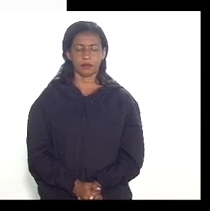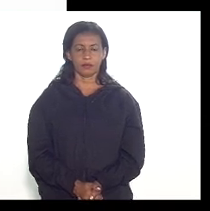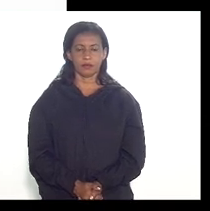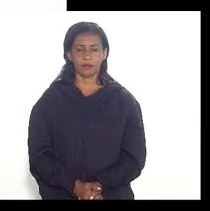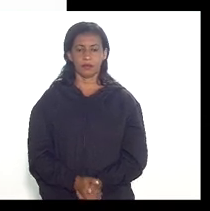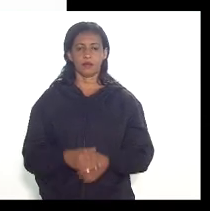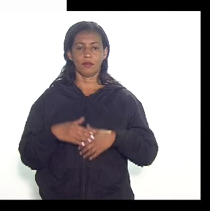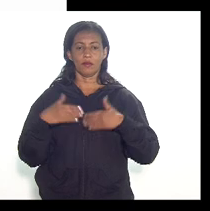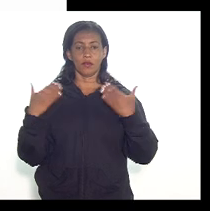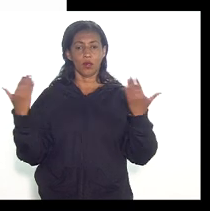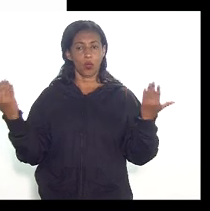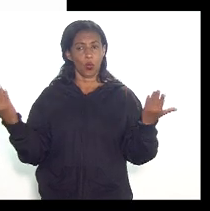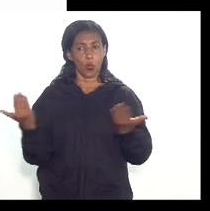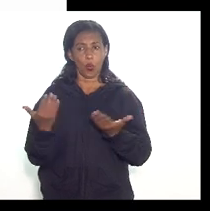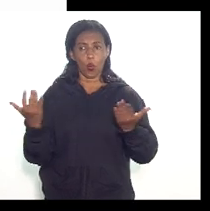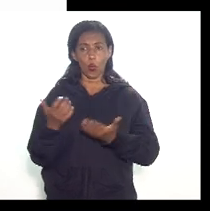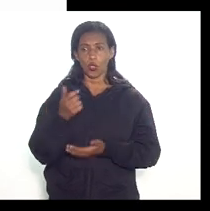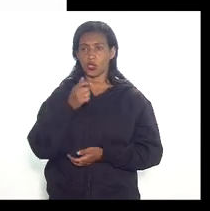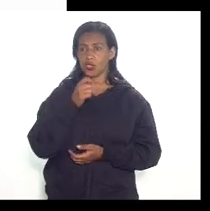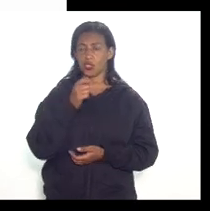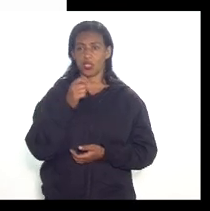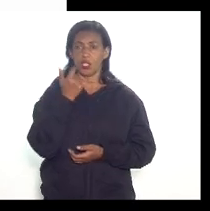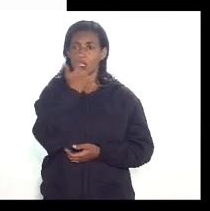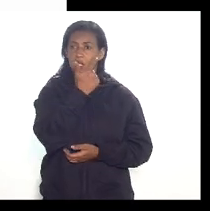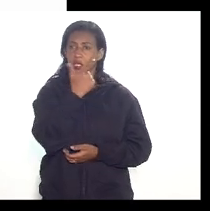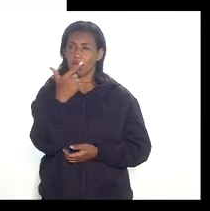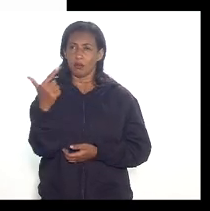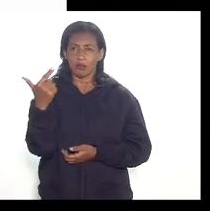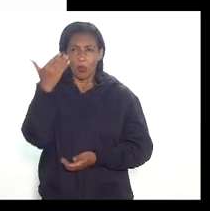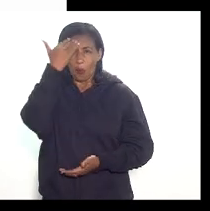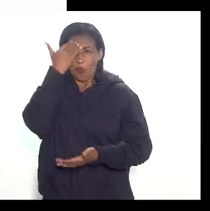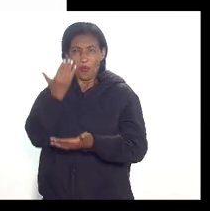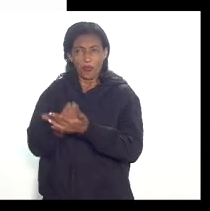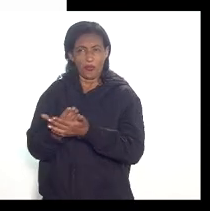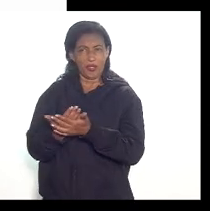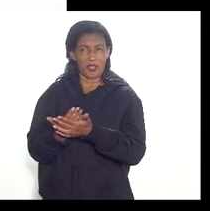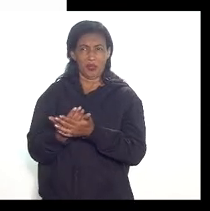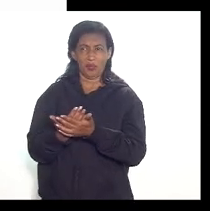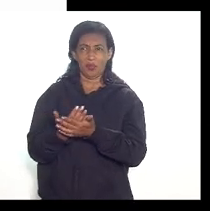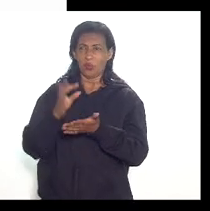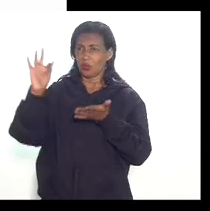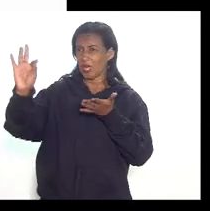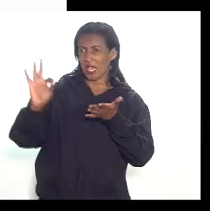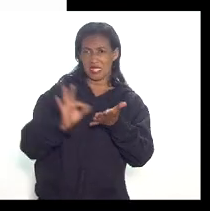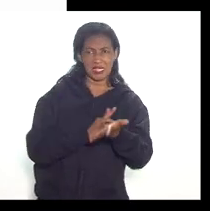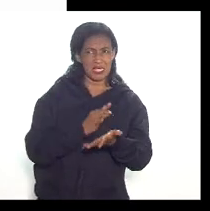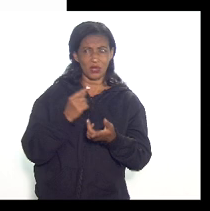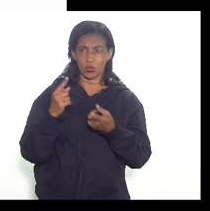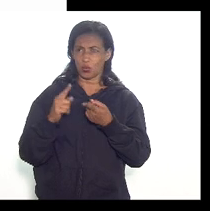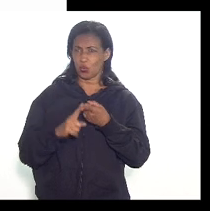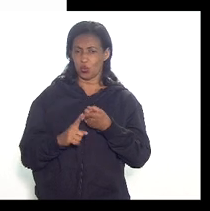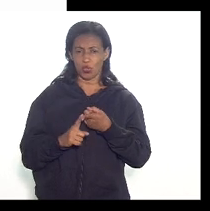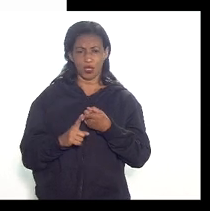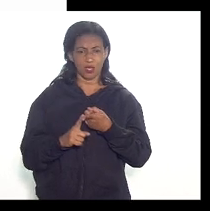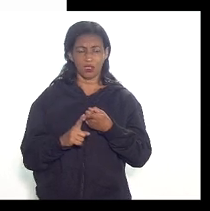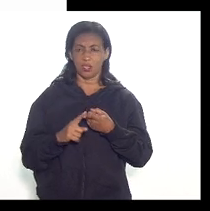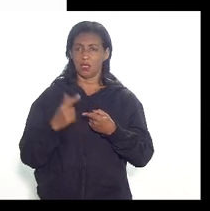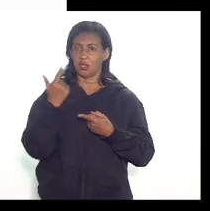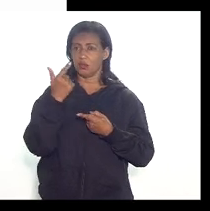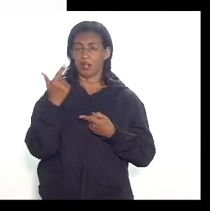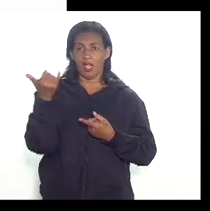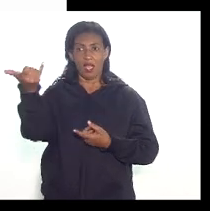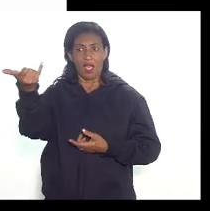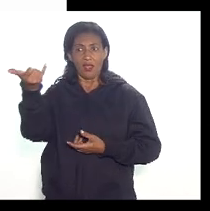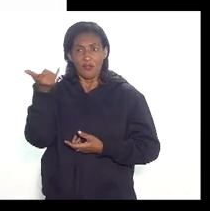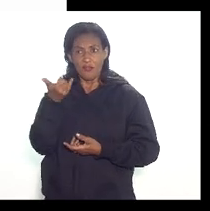hoje nós não temos segurança inclusive nos DAP que são apresentados para nós nós não temos assinatura de hash code para nós a informação que chega